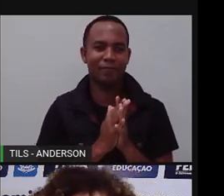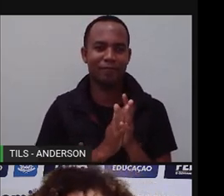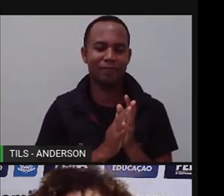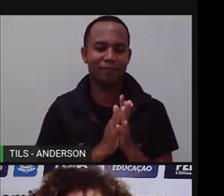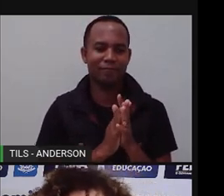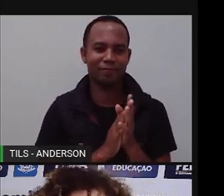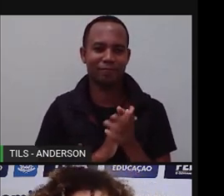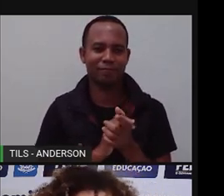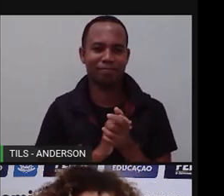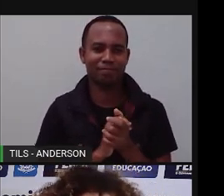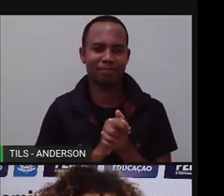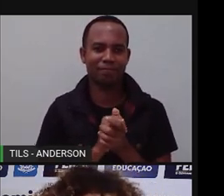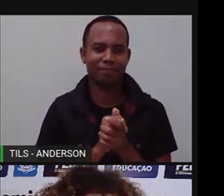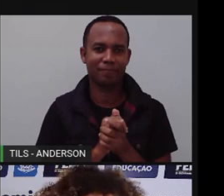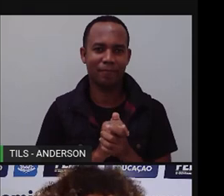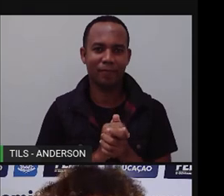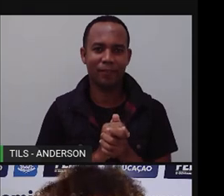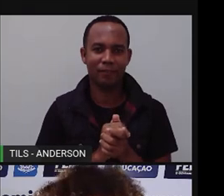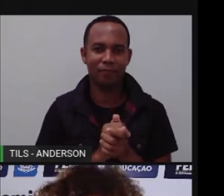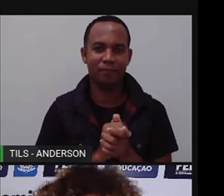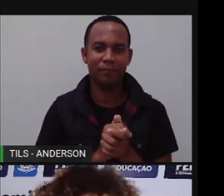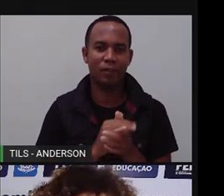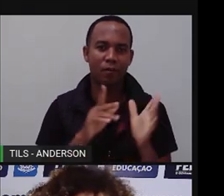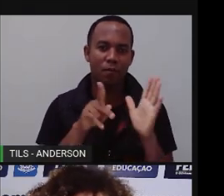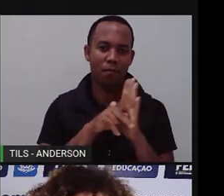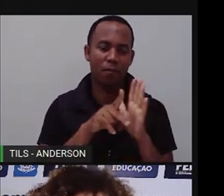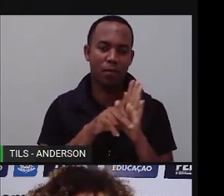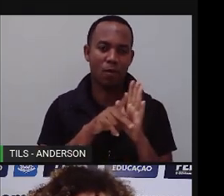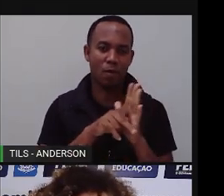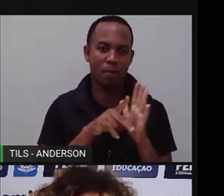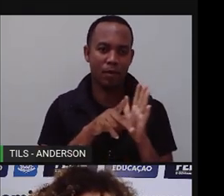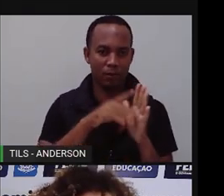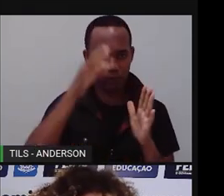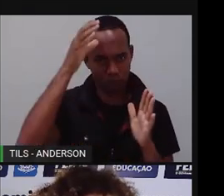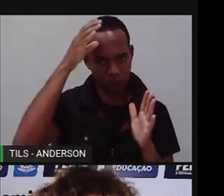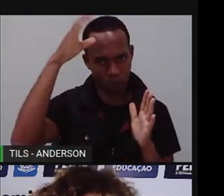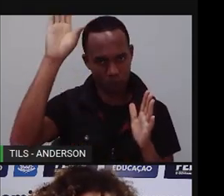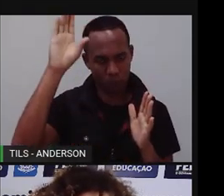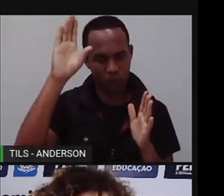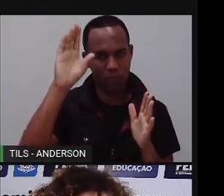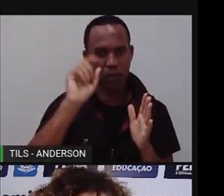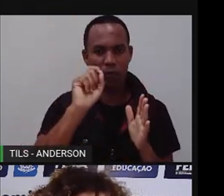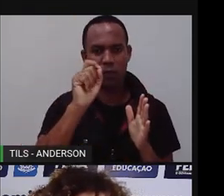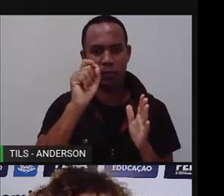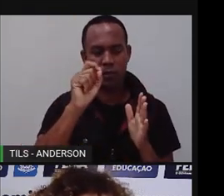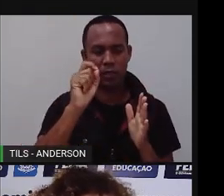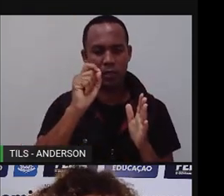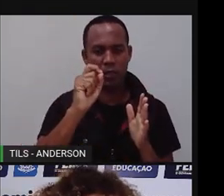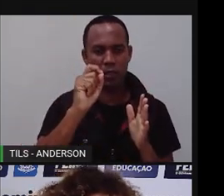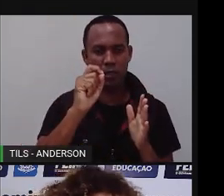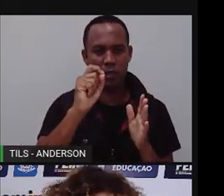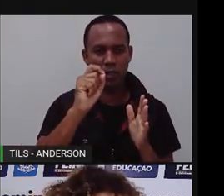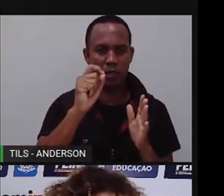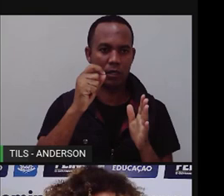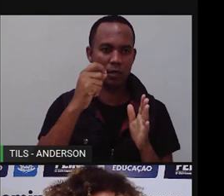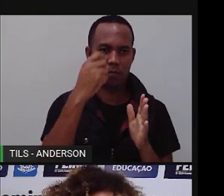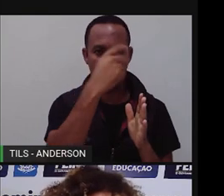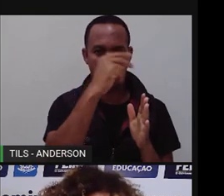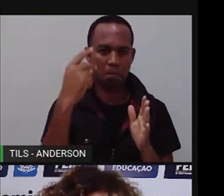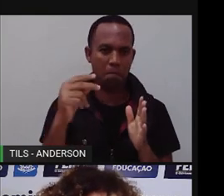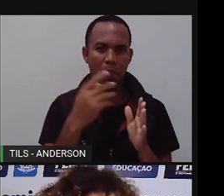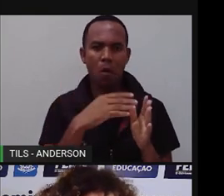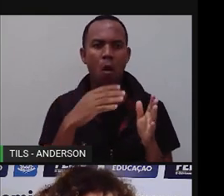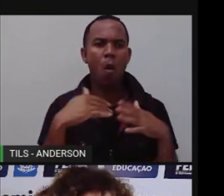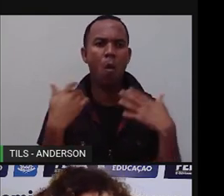do que para a Maria. No aspecto religioso, né? Os africanos buscaram sempre manter suas tradições, de acordo com os